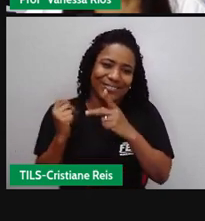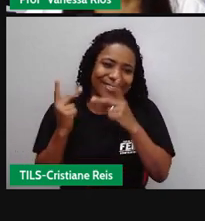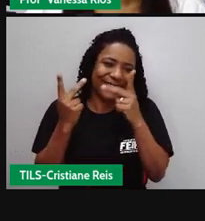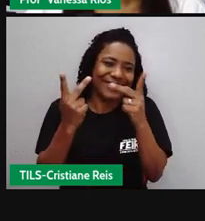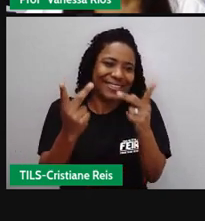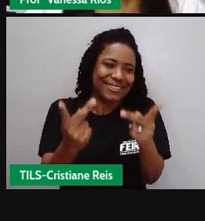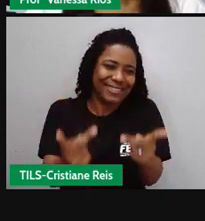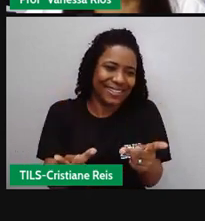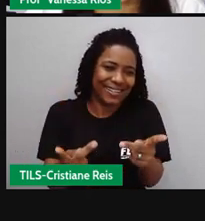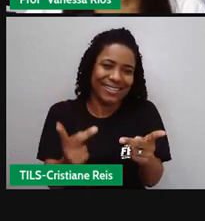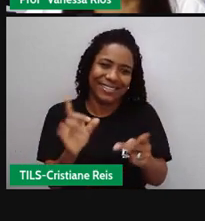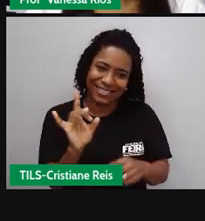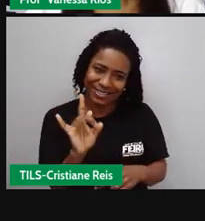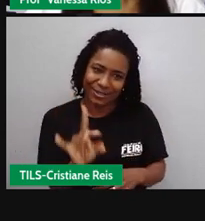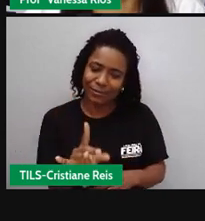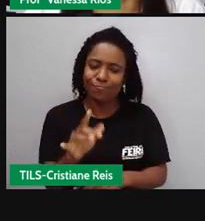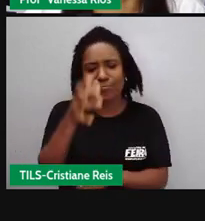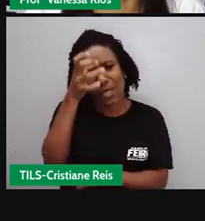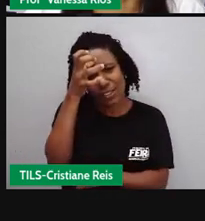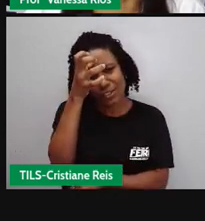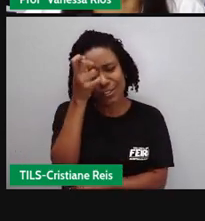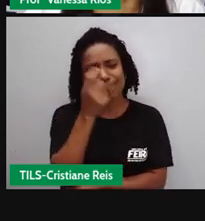parecia intrigada